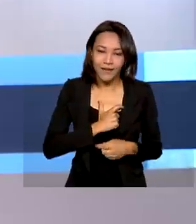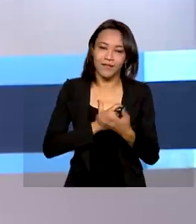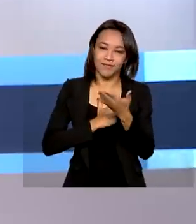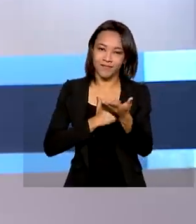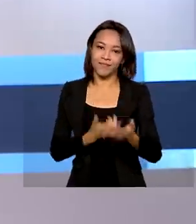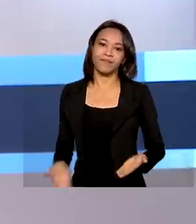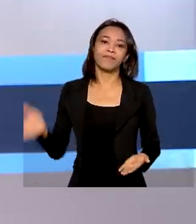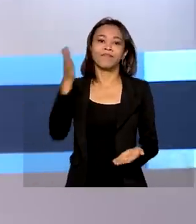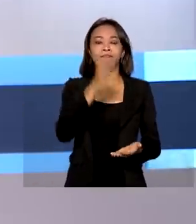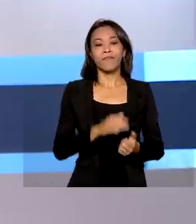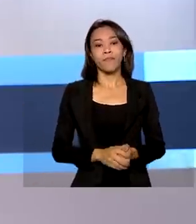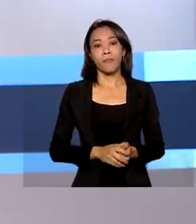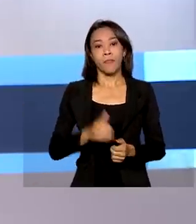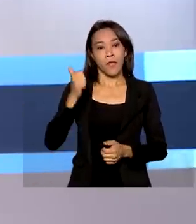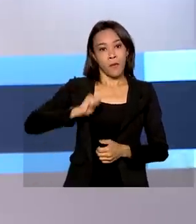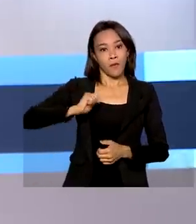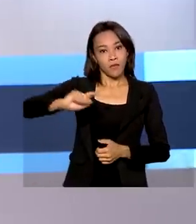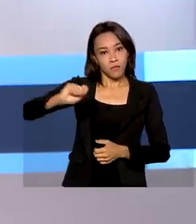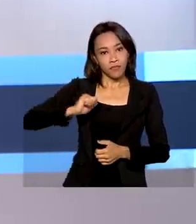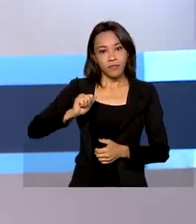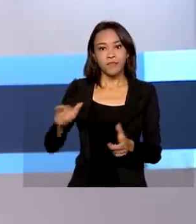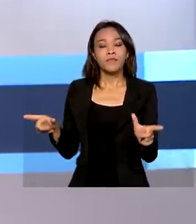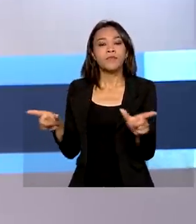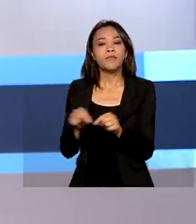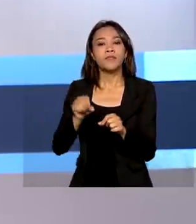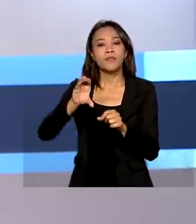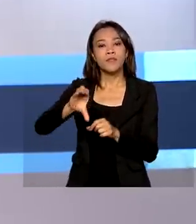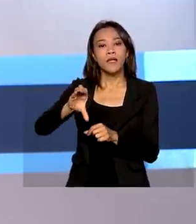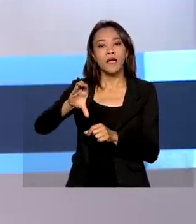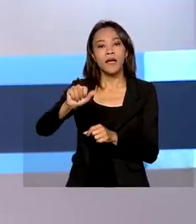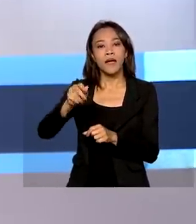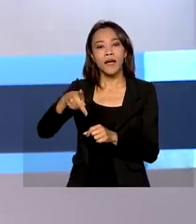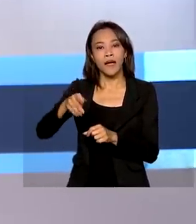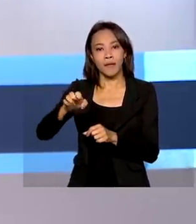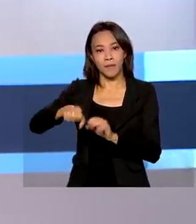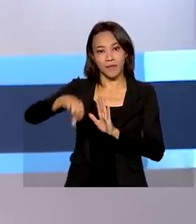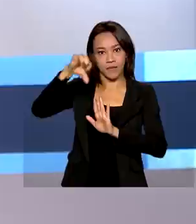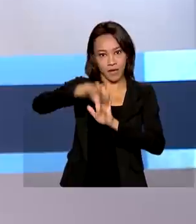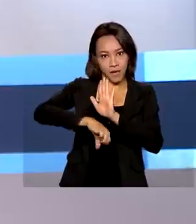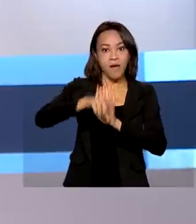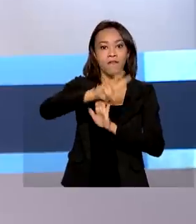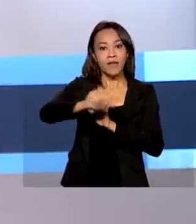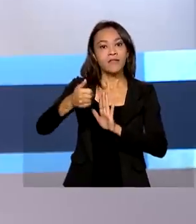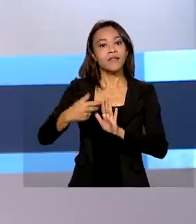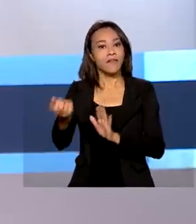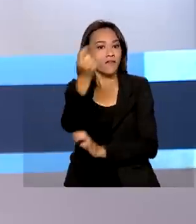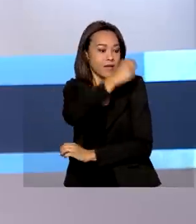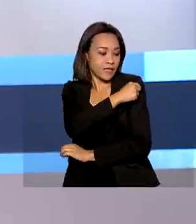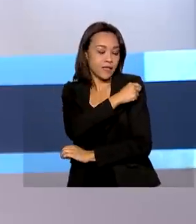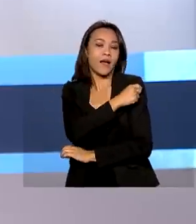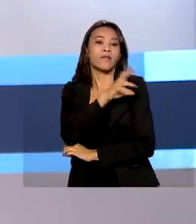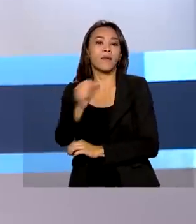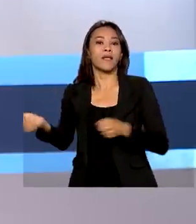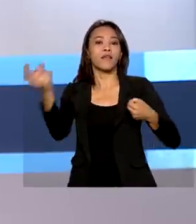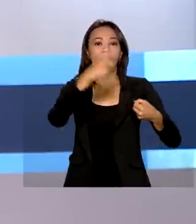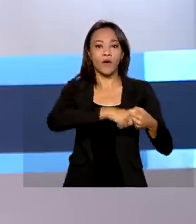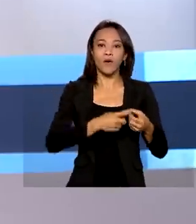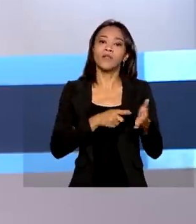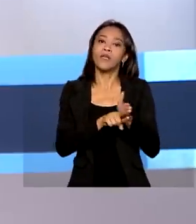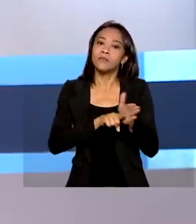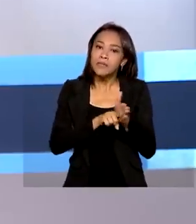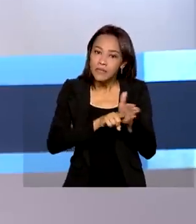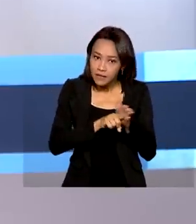Bolsistas da Capes, que estudam fora do país, serão vacinados contra a Covid-19 para que possam voltar às suas pesquisas.